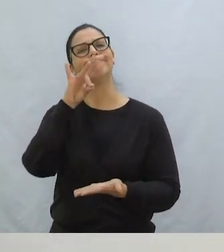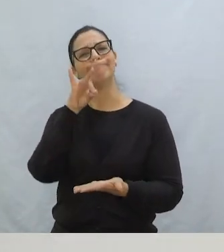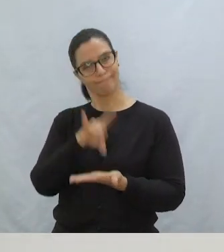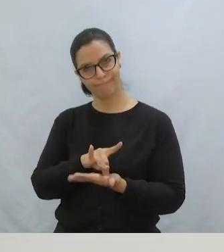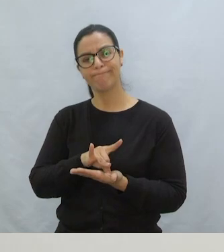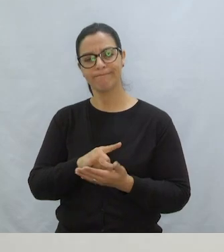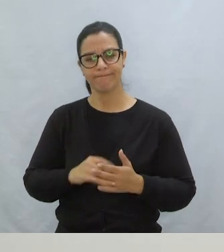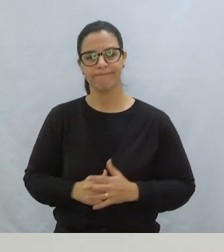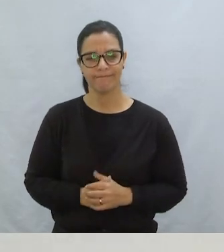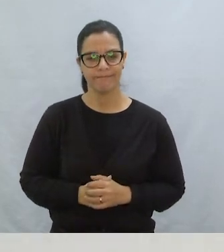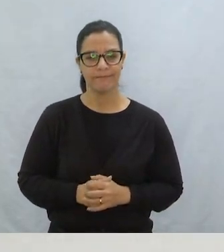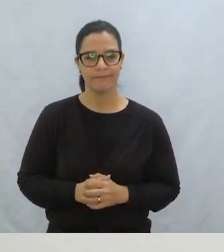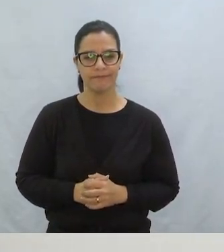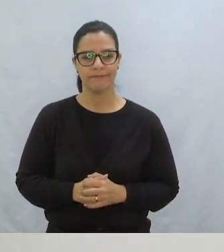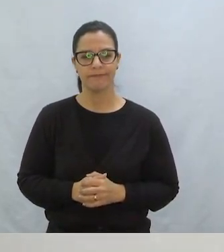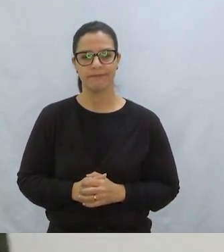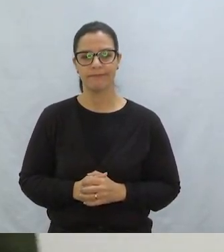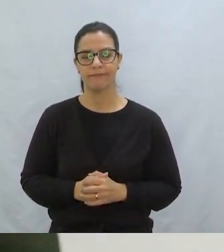Exatamente